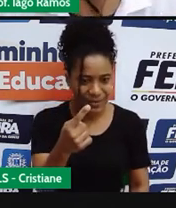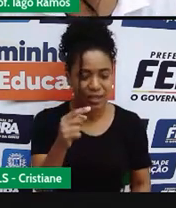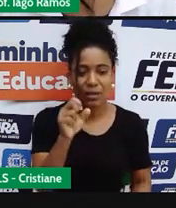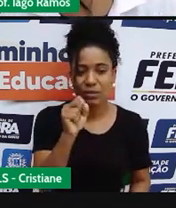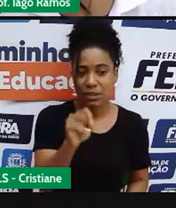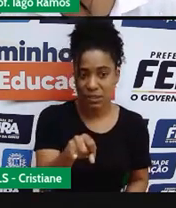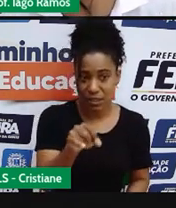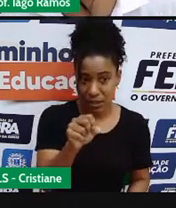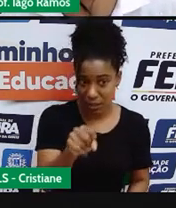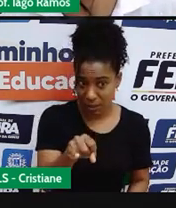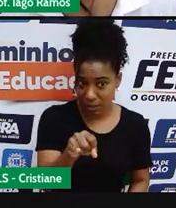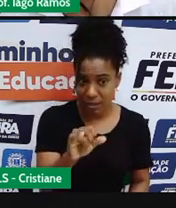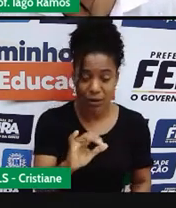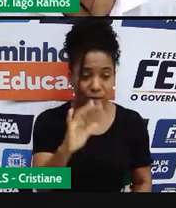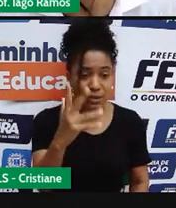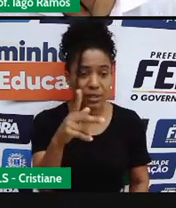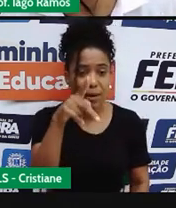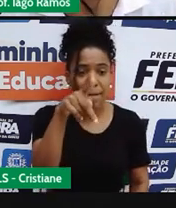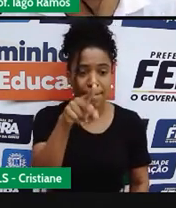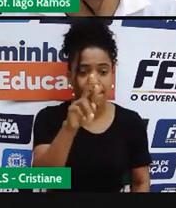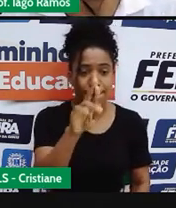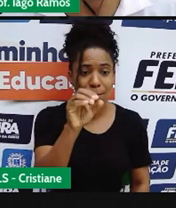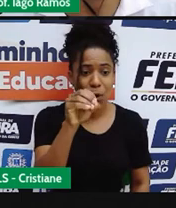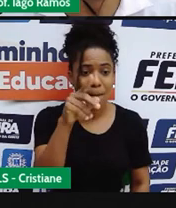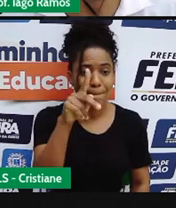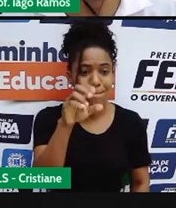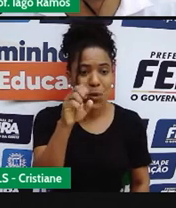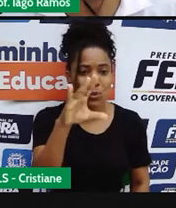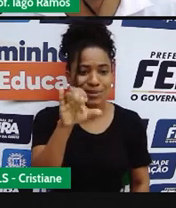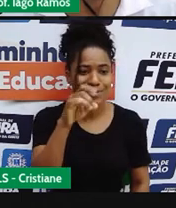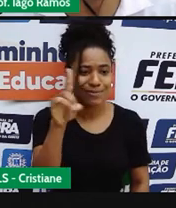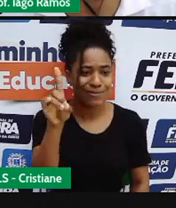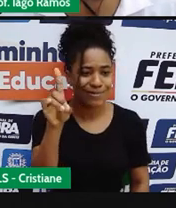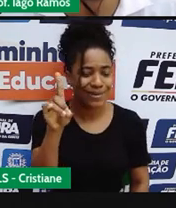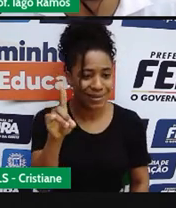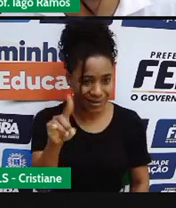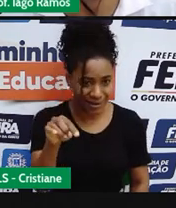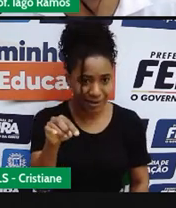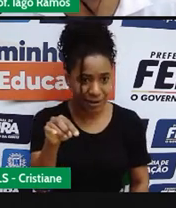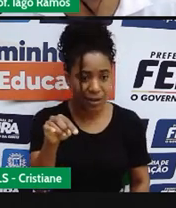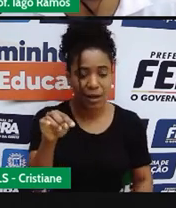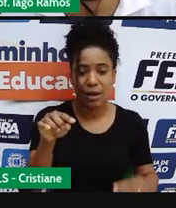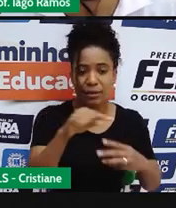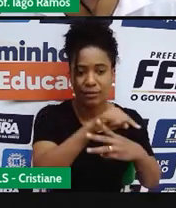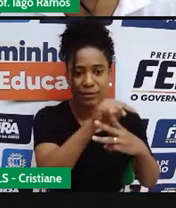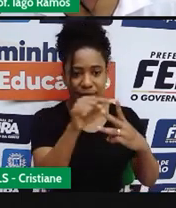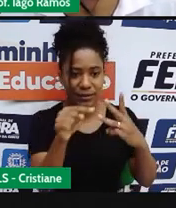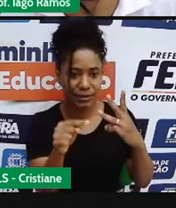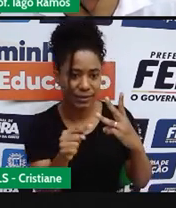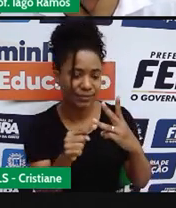proporcionalidade, a gente diz que as grandezas, elas são